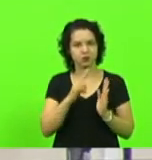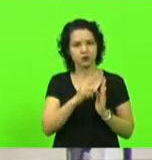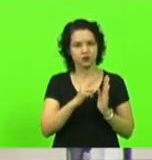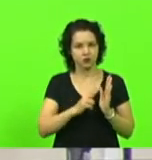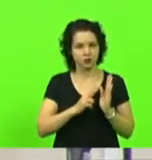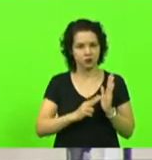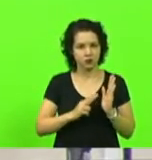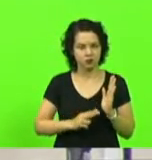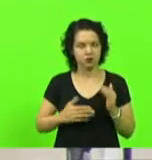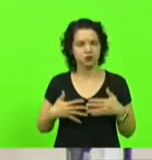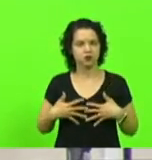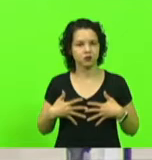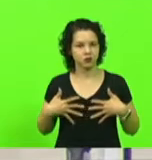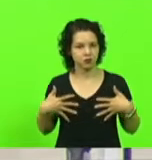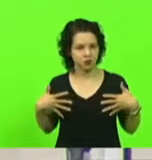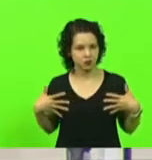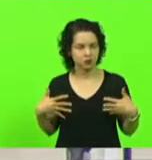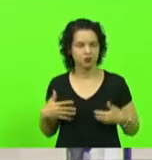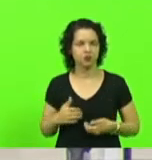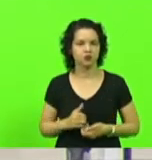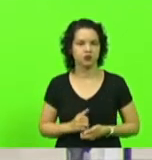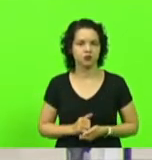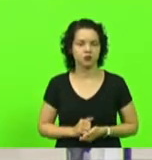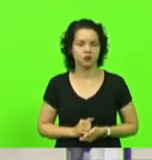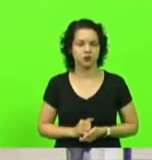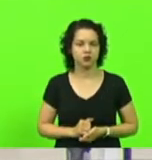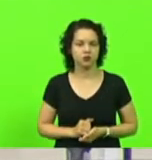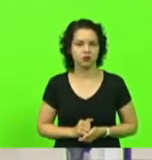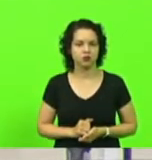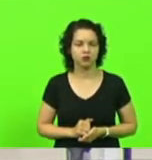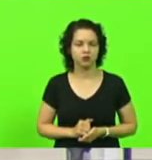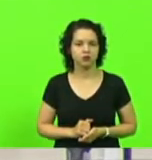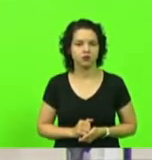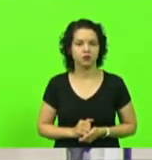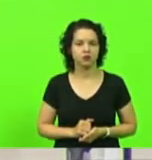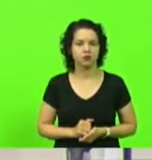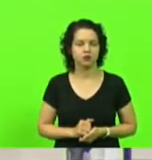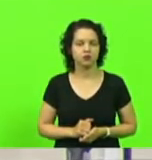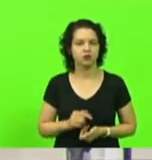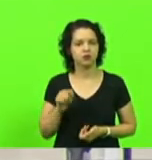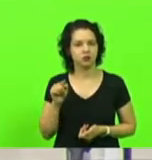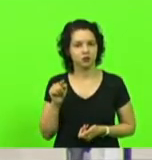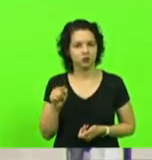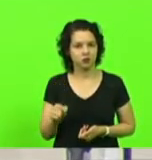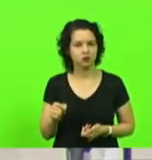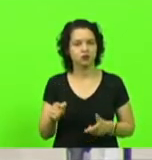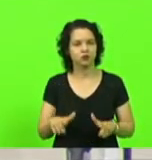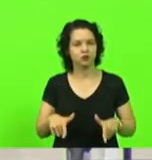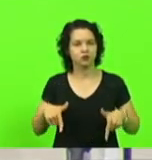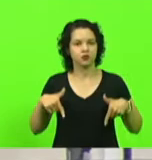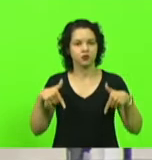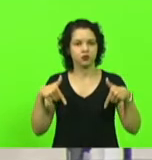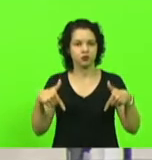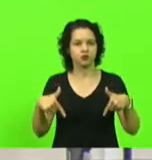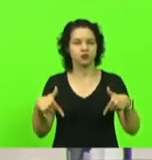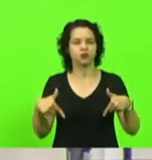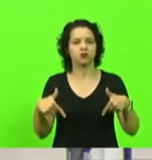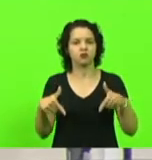dos homenageados que foram agraciados com a comenda do Legislativo catarinense.